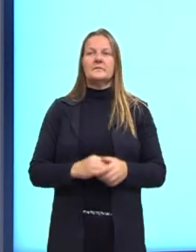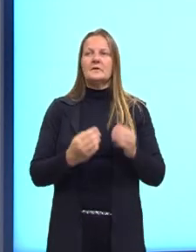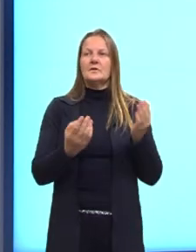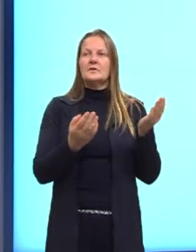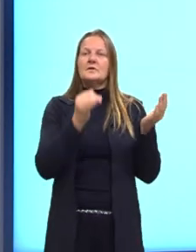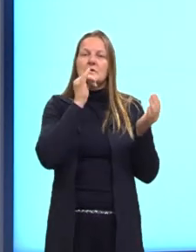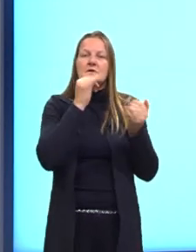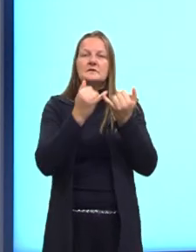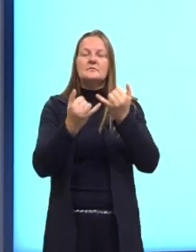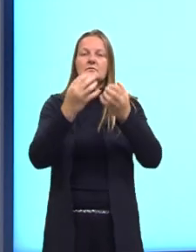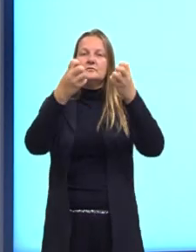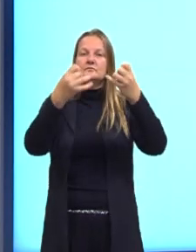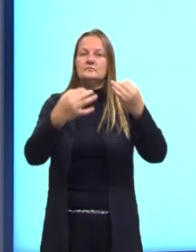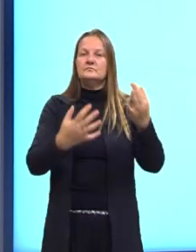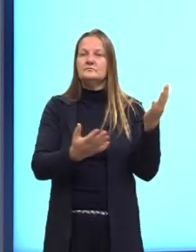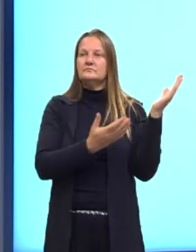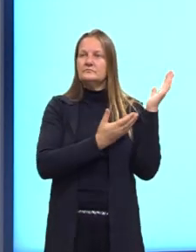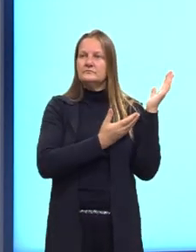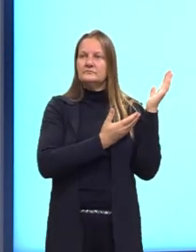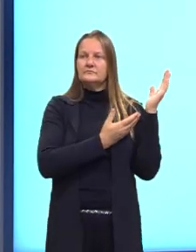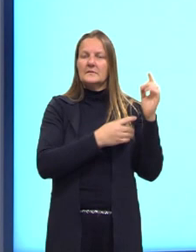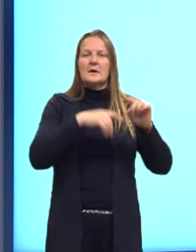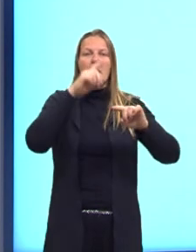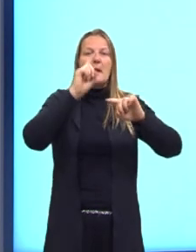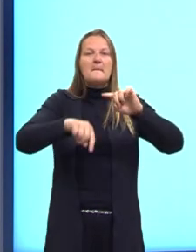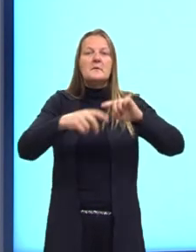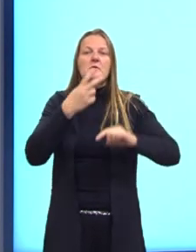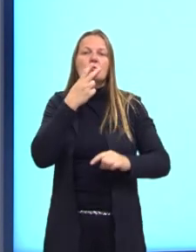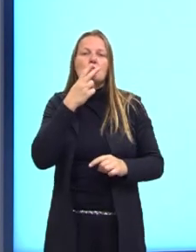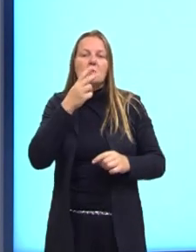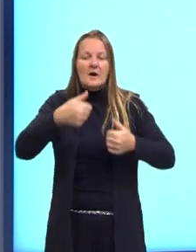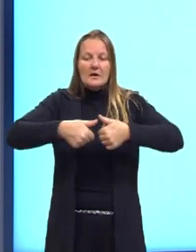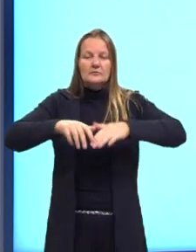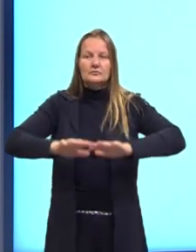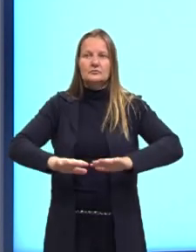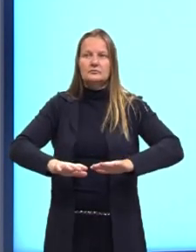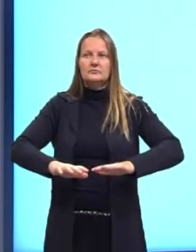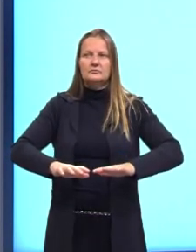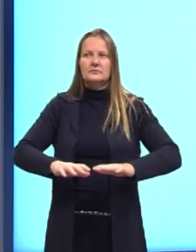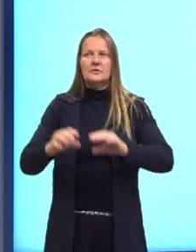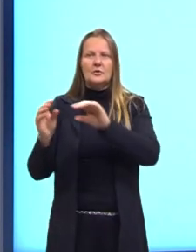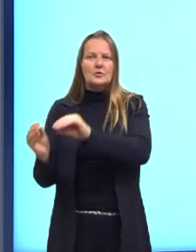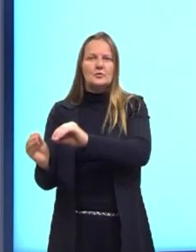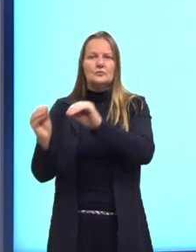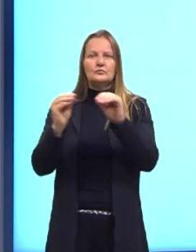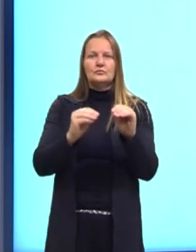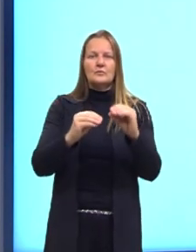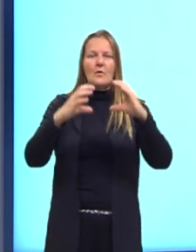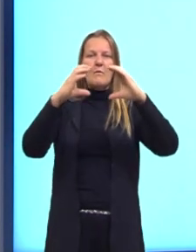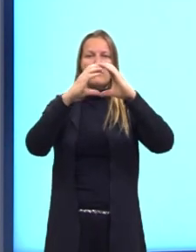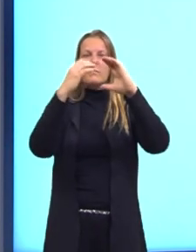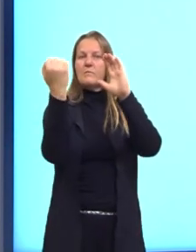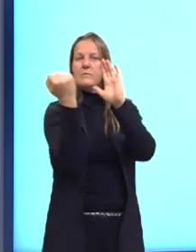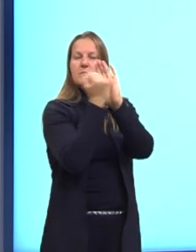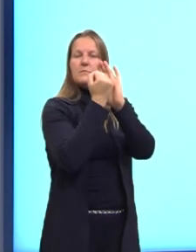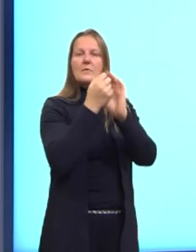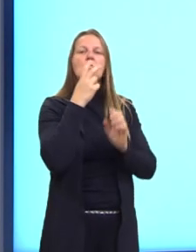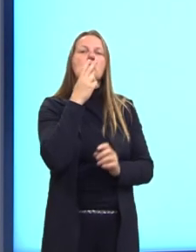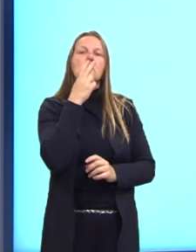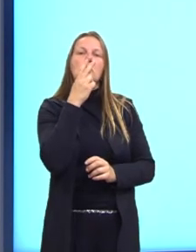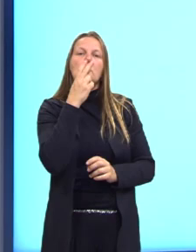exemplo, a gente tem o é proibido fumar neste local, vai ser transformado em um cigarro,